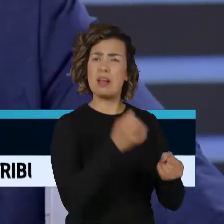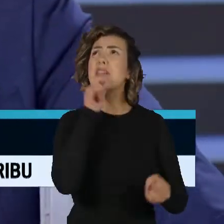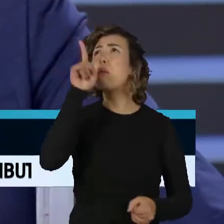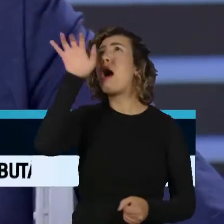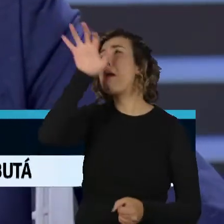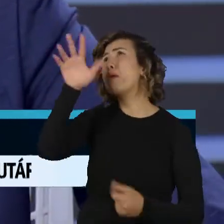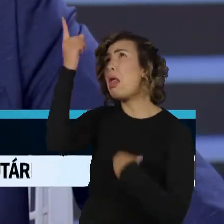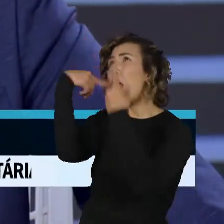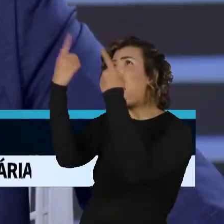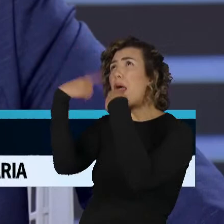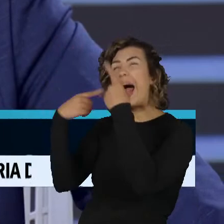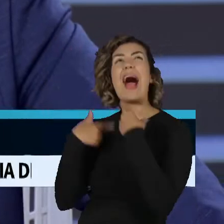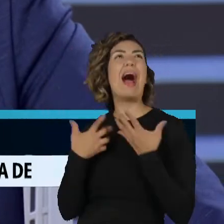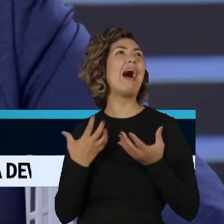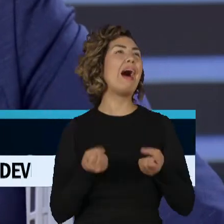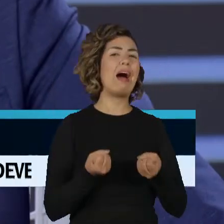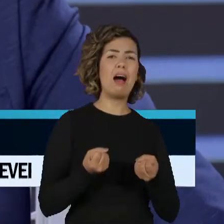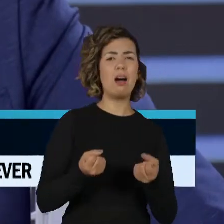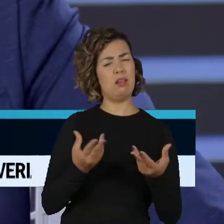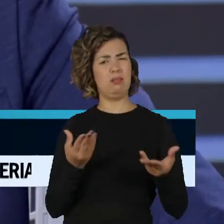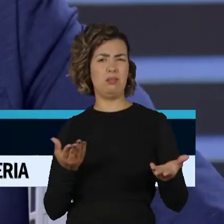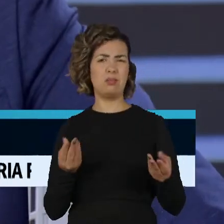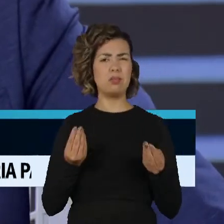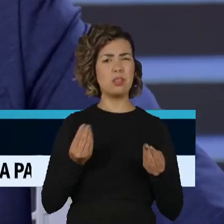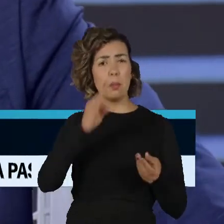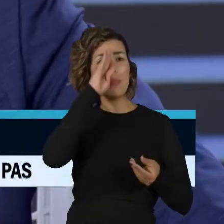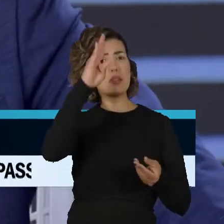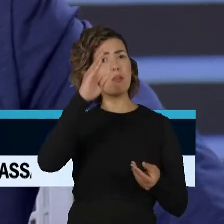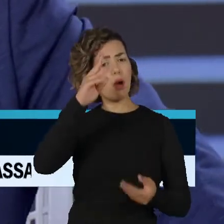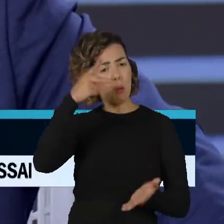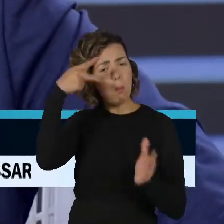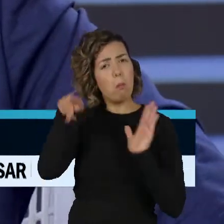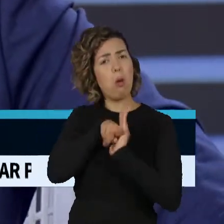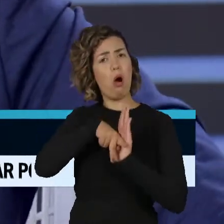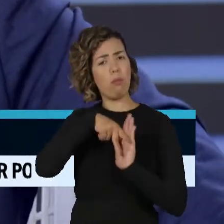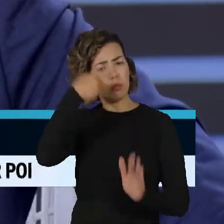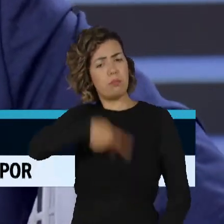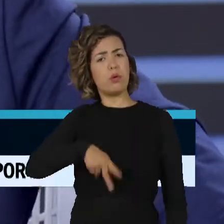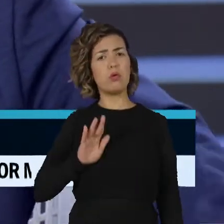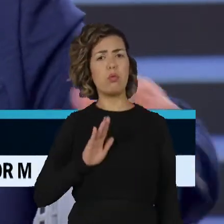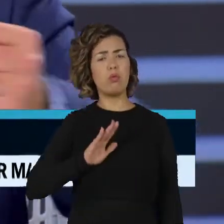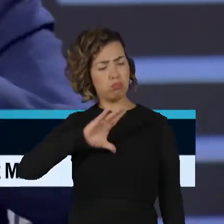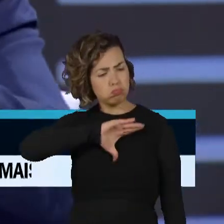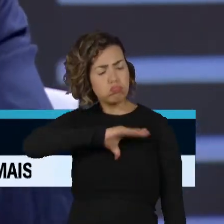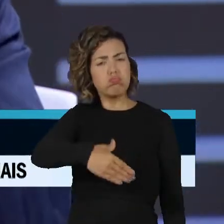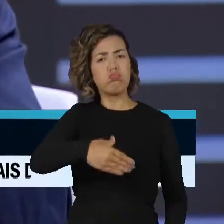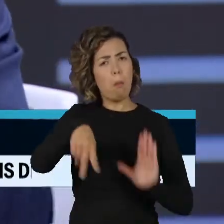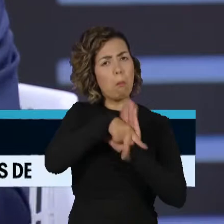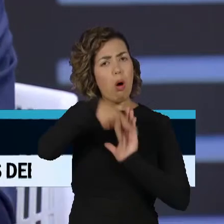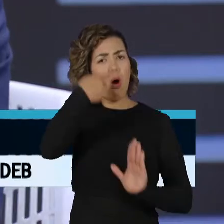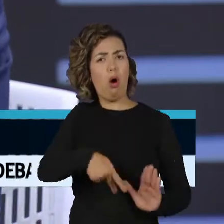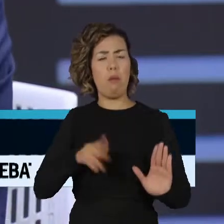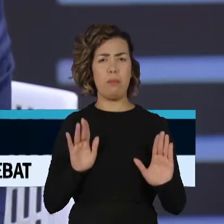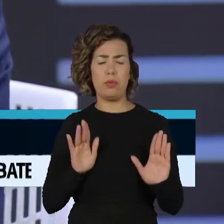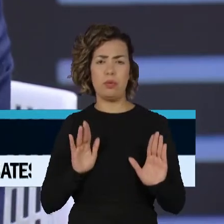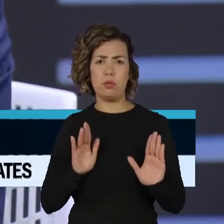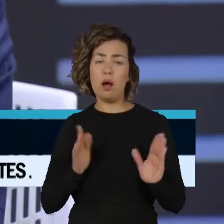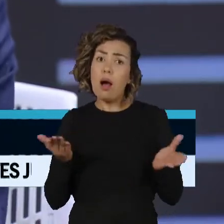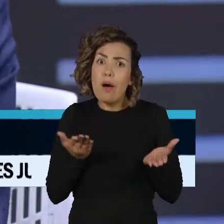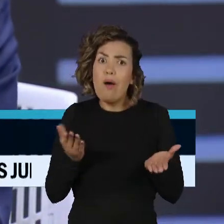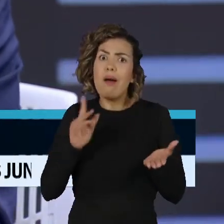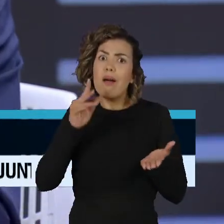hipocrisia em muitas manifestações dos outros países, mas não interessa, porque, para nós, é uma grande